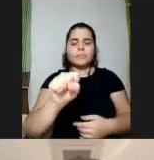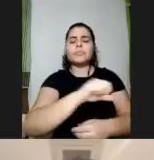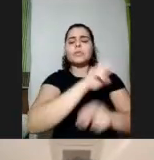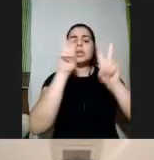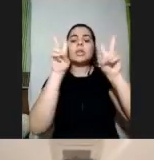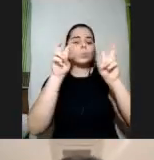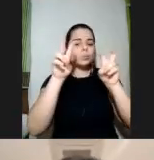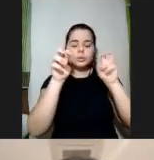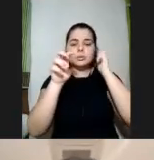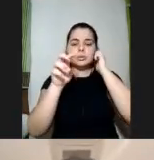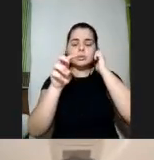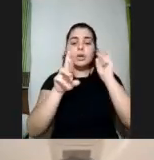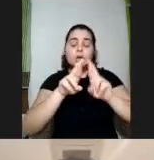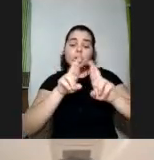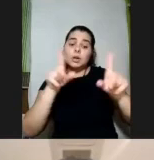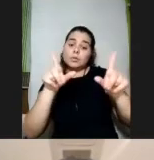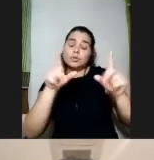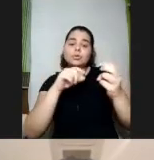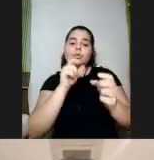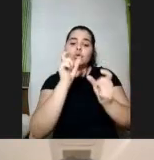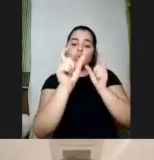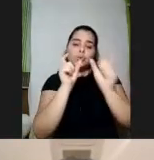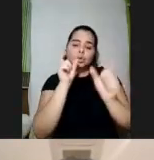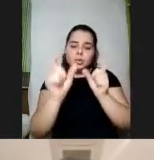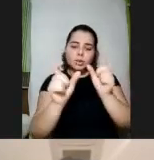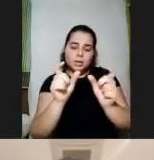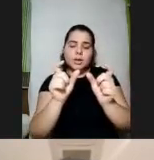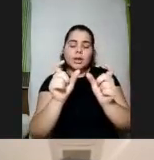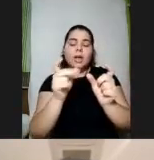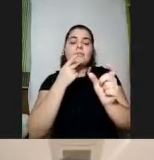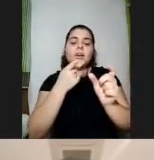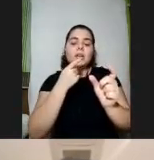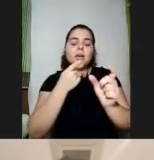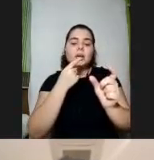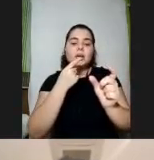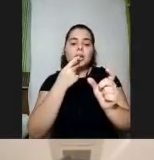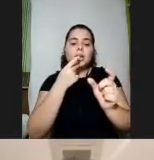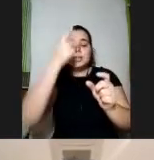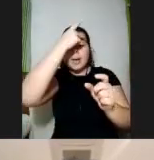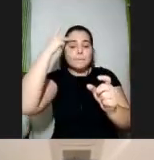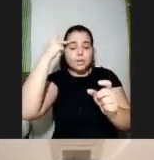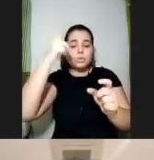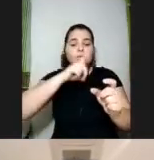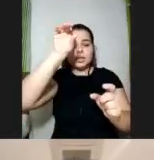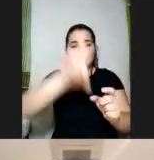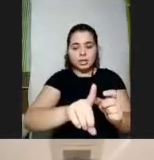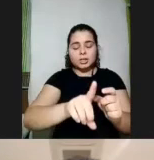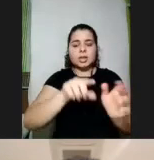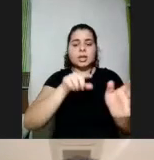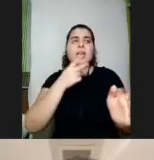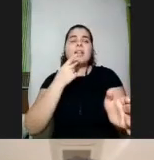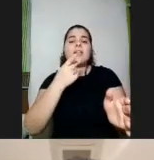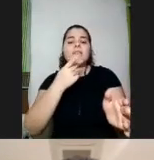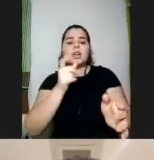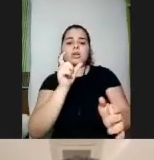a diferença dos termos ao se referir a pessoa com deficiência ele diz que vê que o